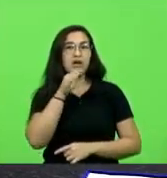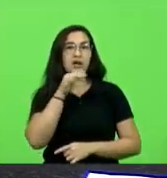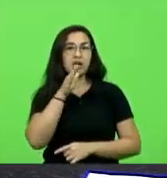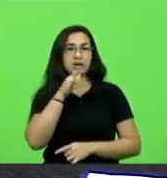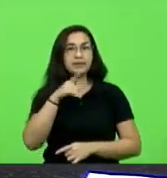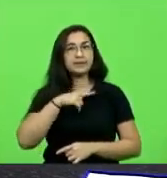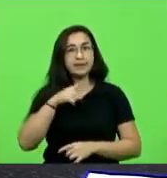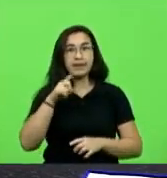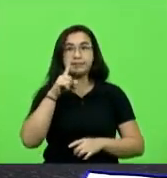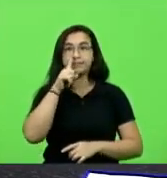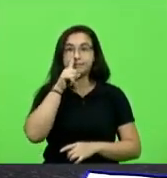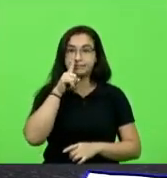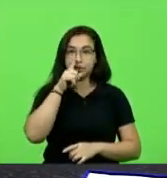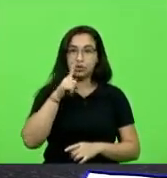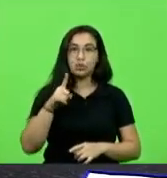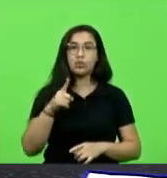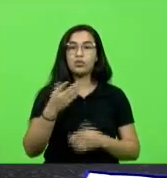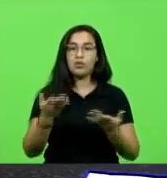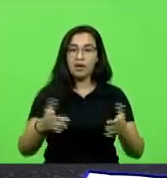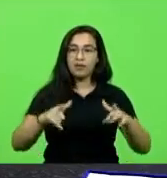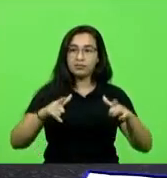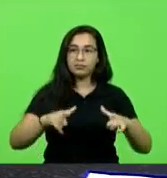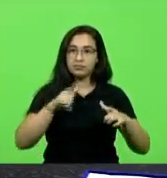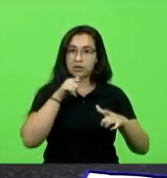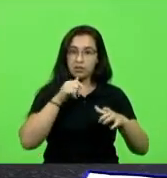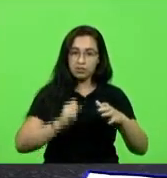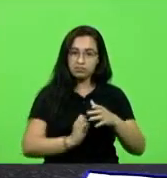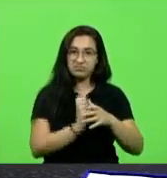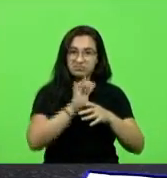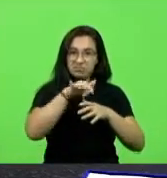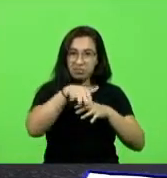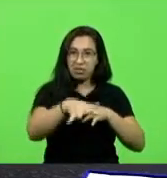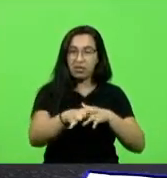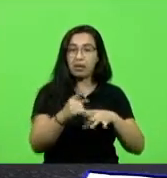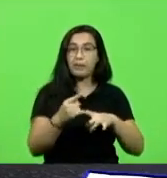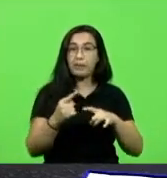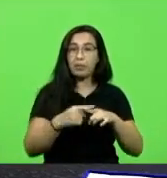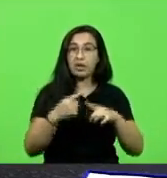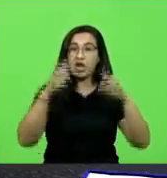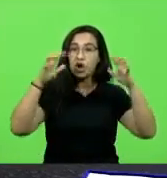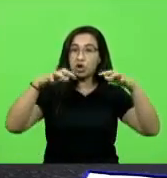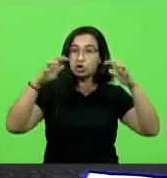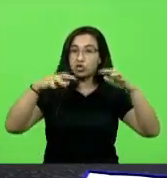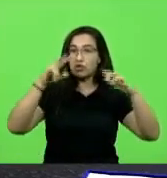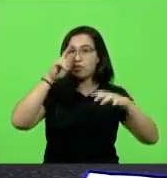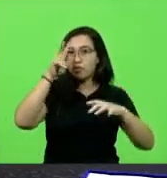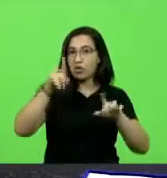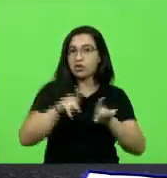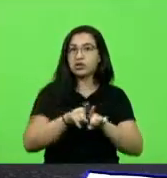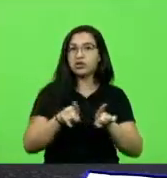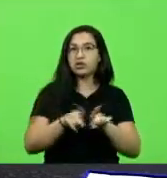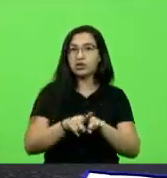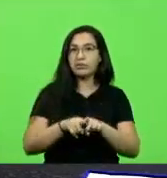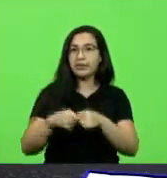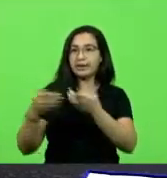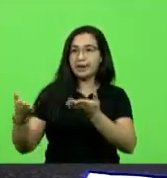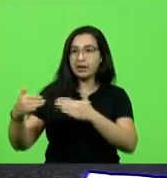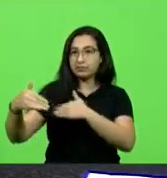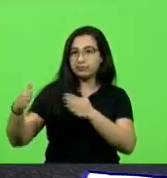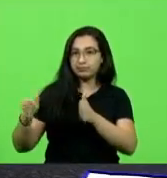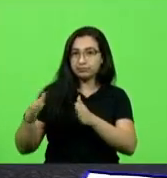estava eminente na lagoa justamente por conta da quantidade de chuvas e do reservatório que estava por transbordar